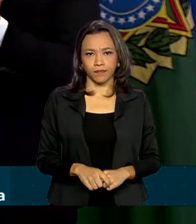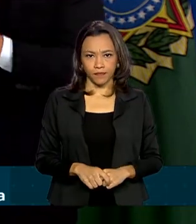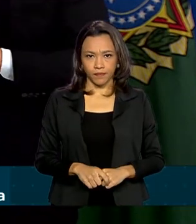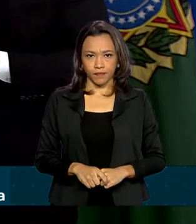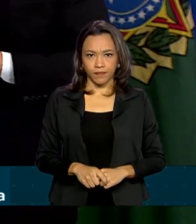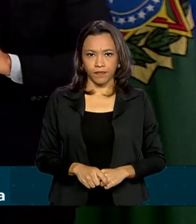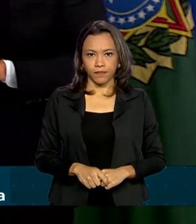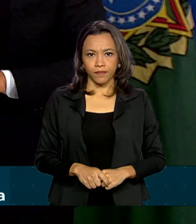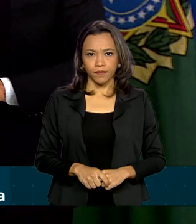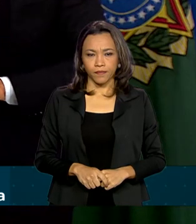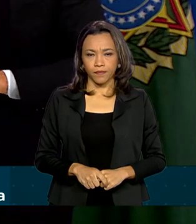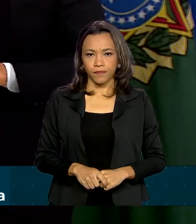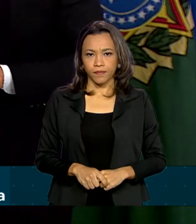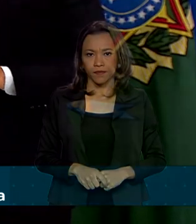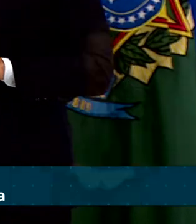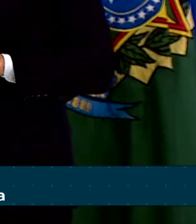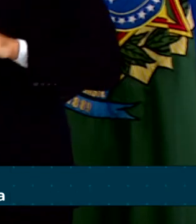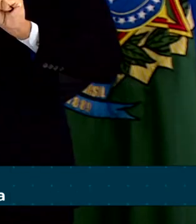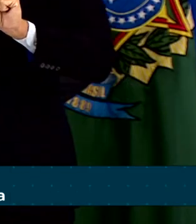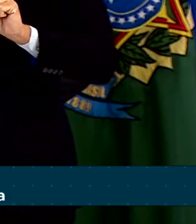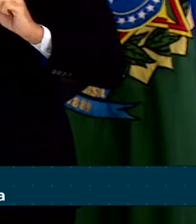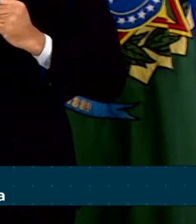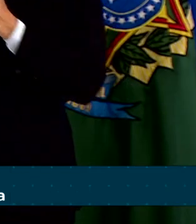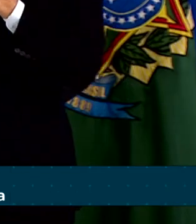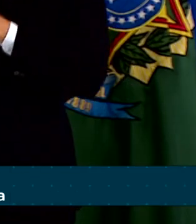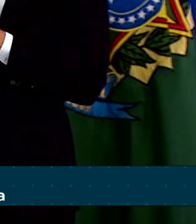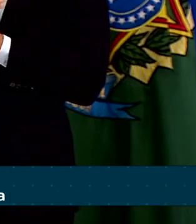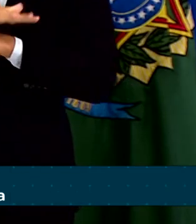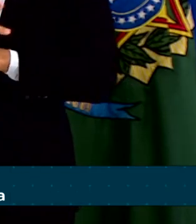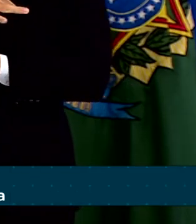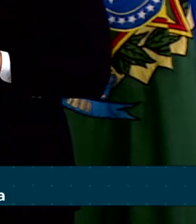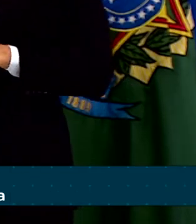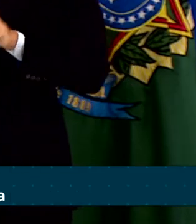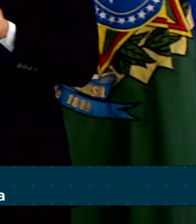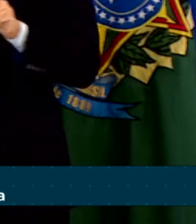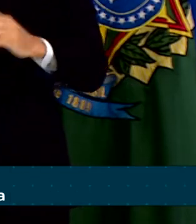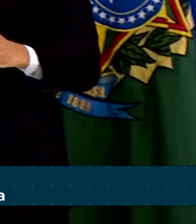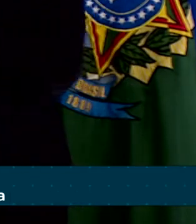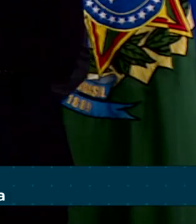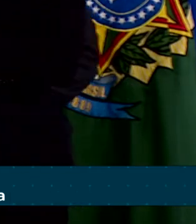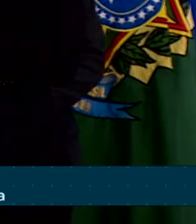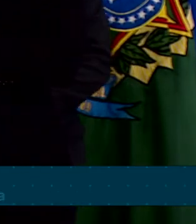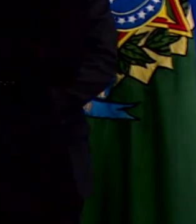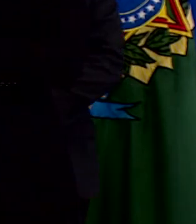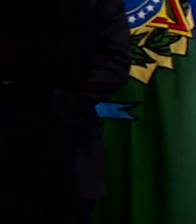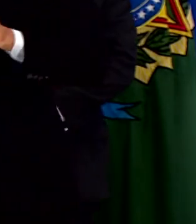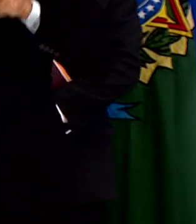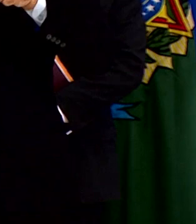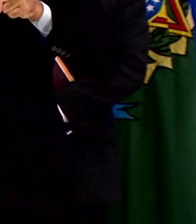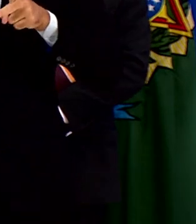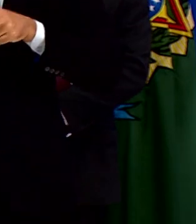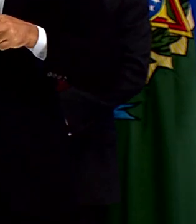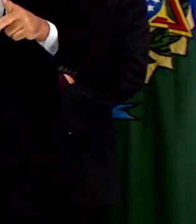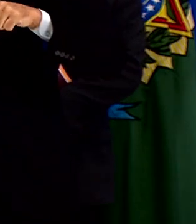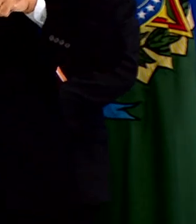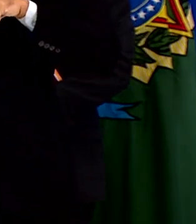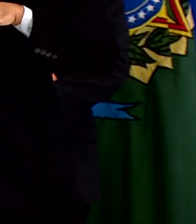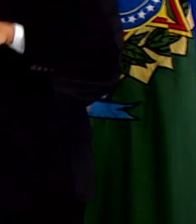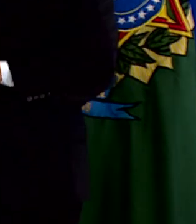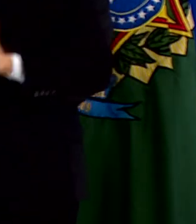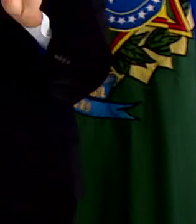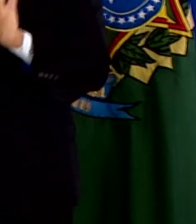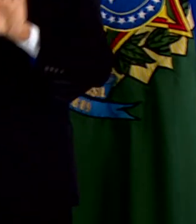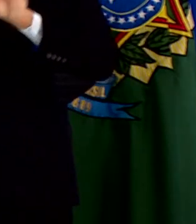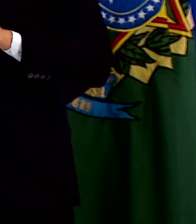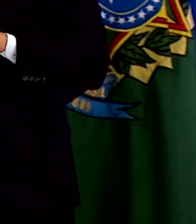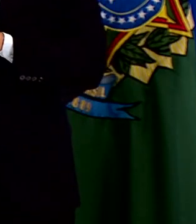emprego é apoiar os órgãos de saúde e de segurança pública. E dentro desse apoio está contida a logística. Então,